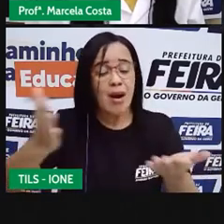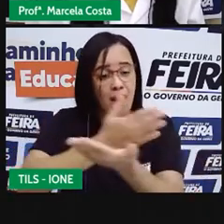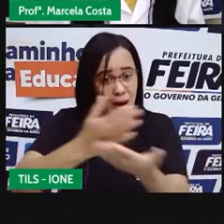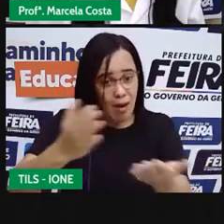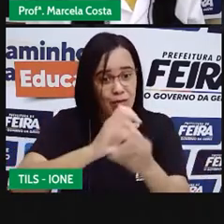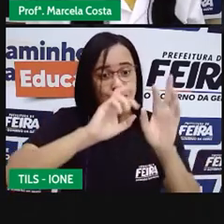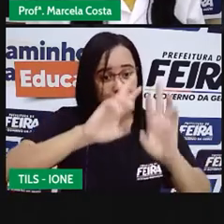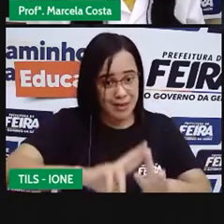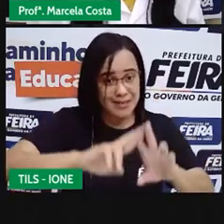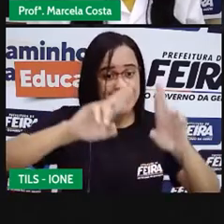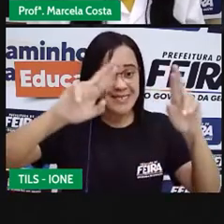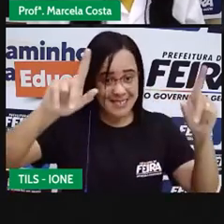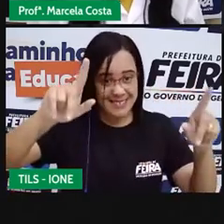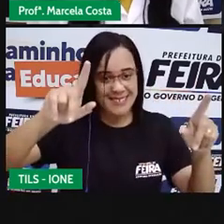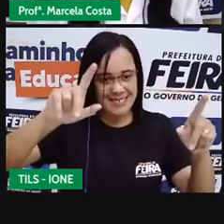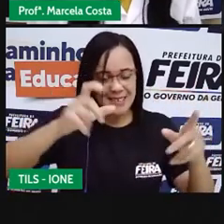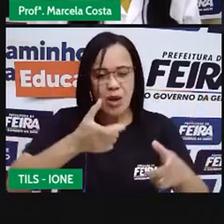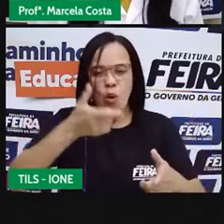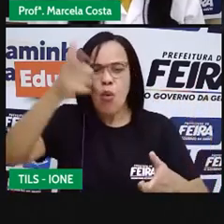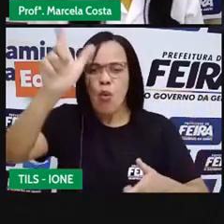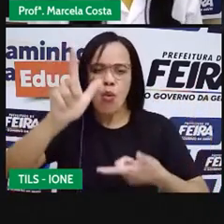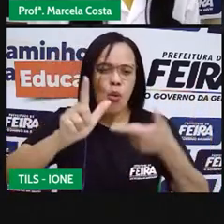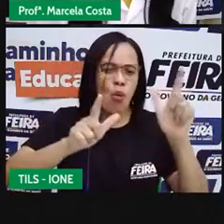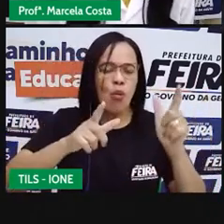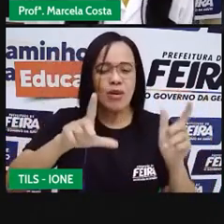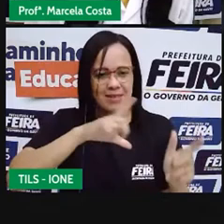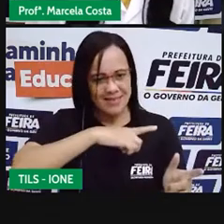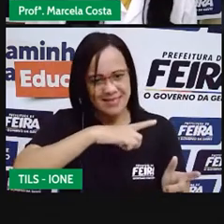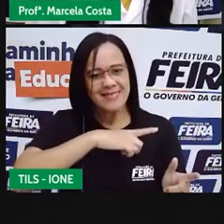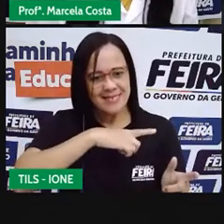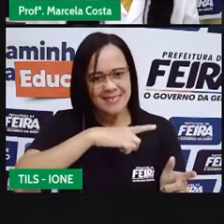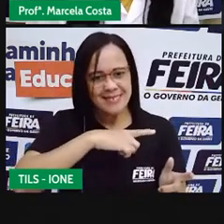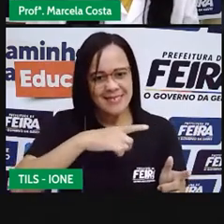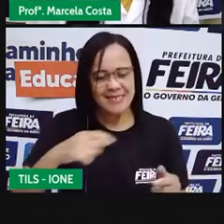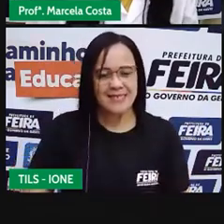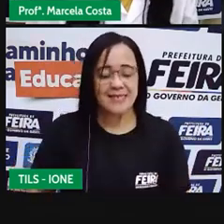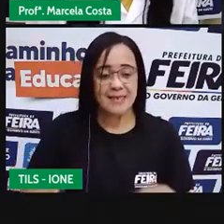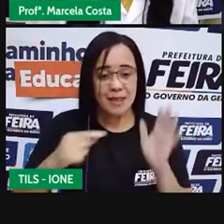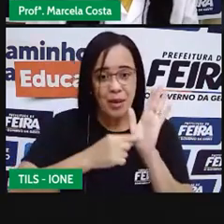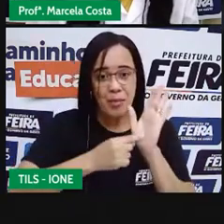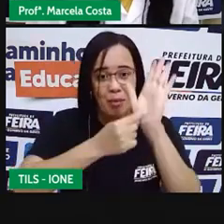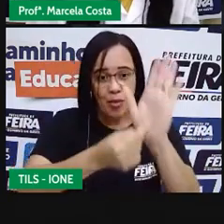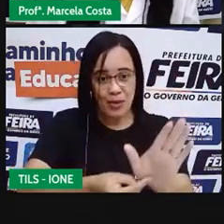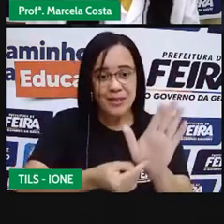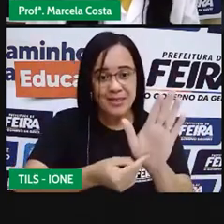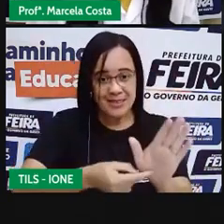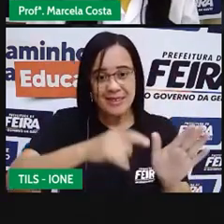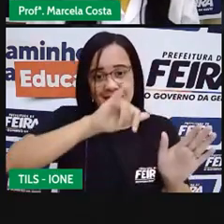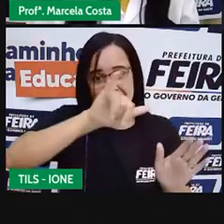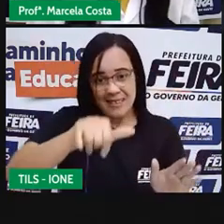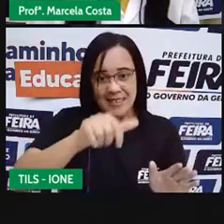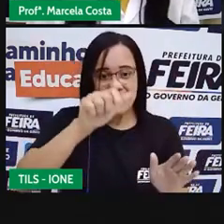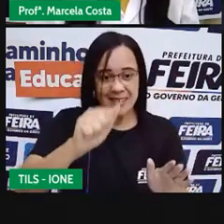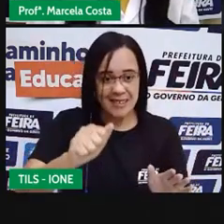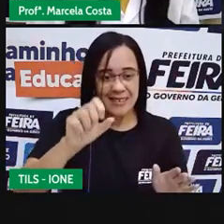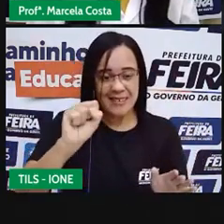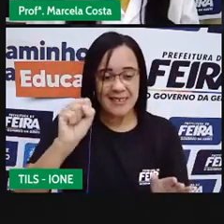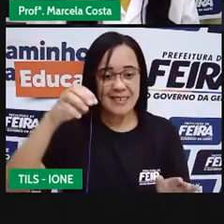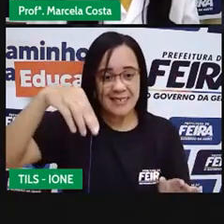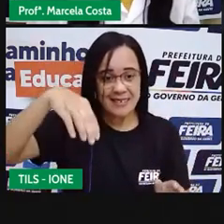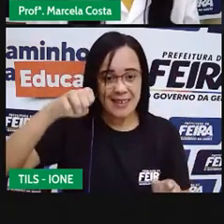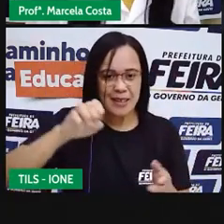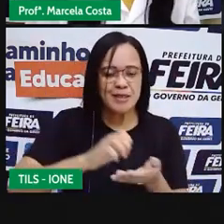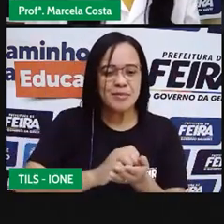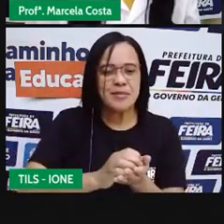Vamos ver outras princesas. Já mostro aqui para vocês a Jasmine, da história de Aladim.